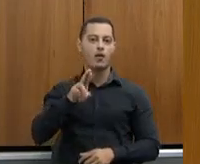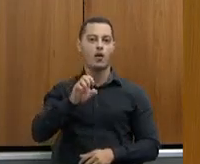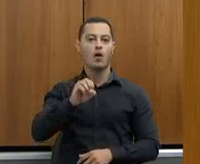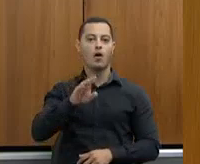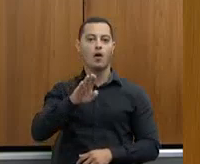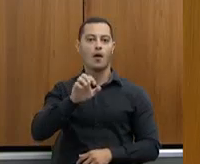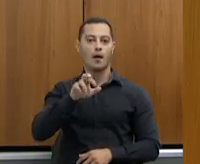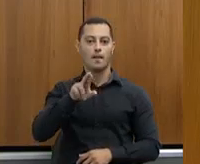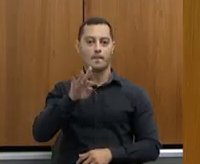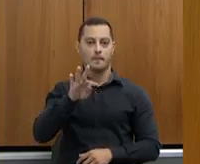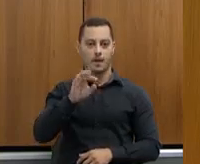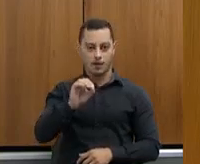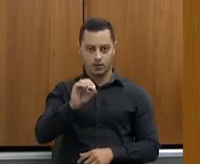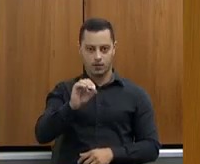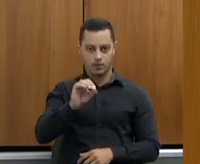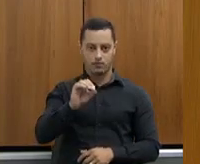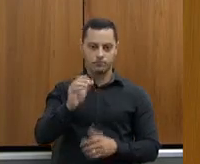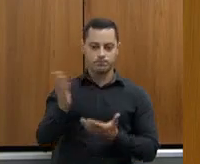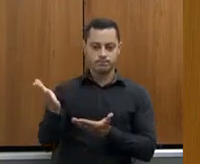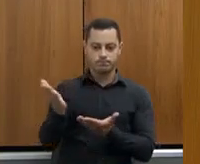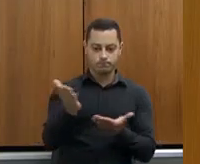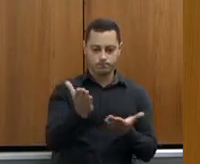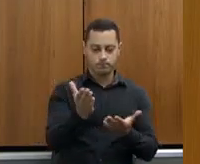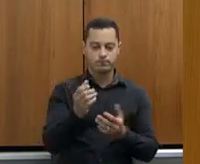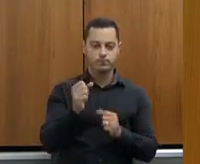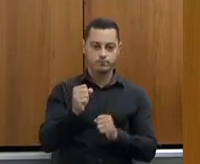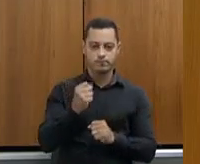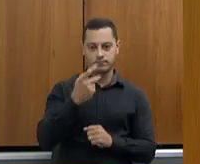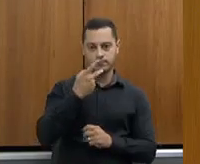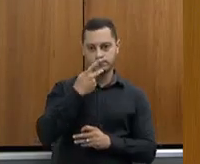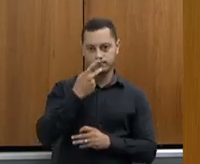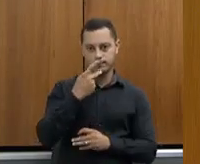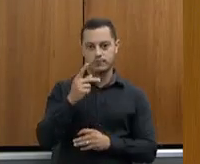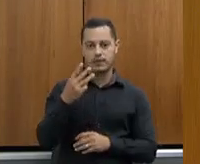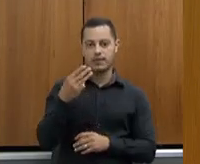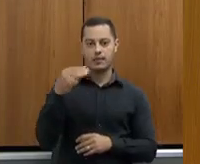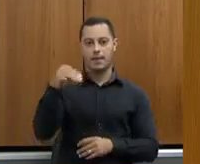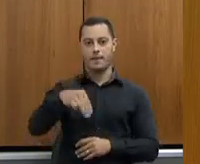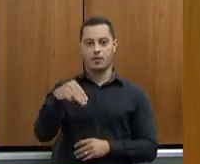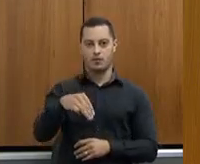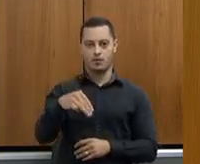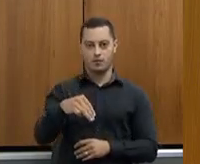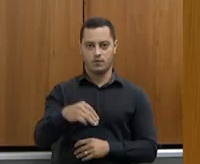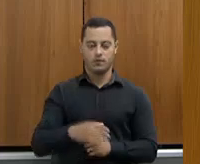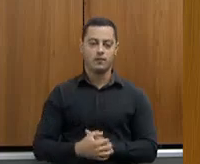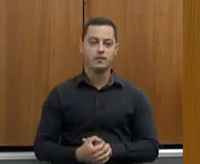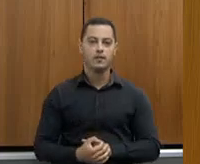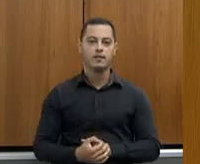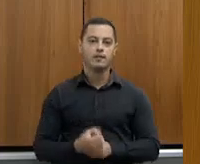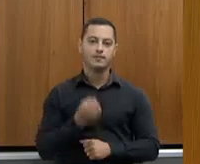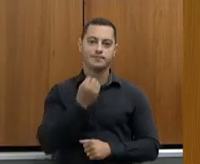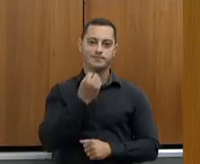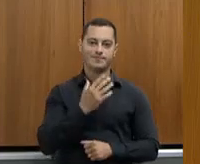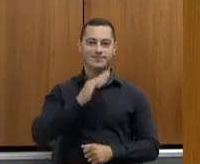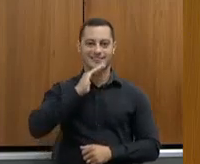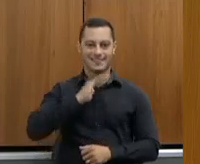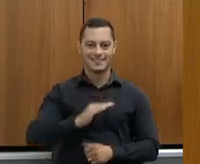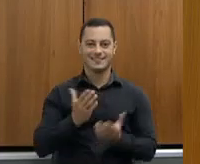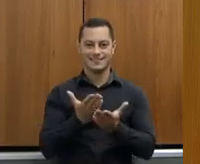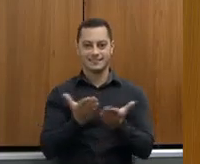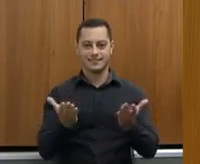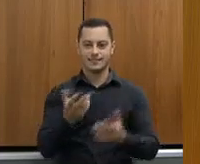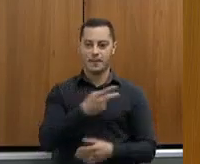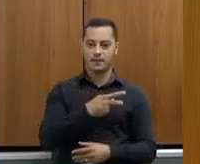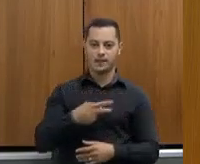a quem eu passo a palavra para fazer suas considerações em um prazo de três minutos. Boa tarde a todos, presidente,